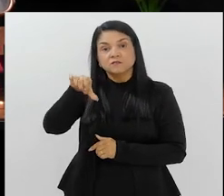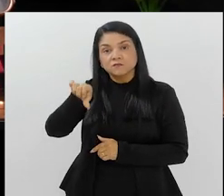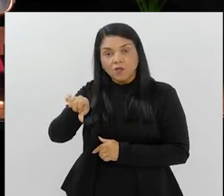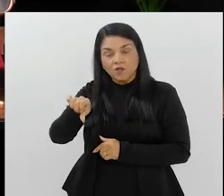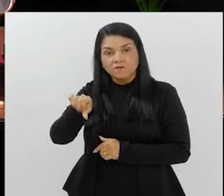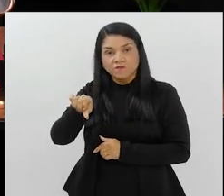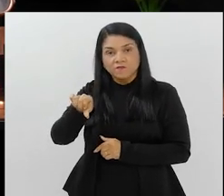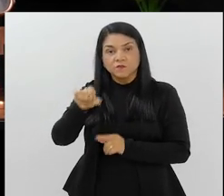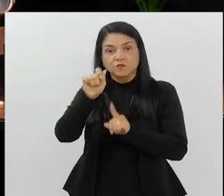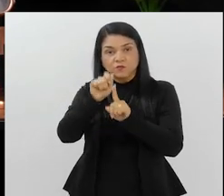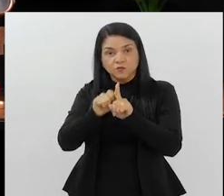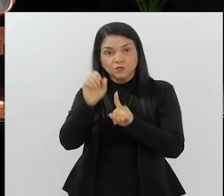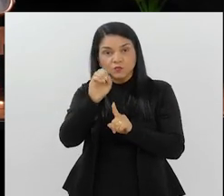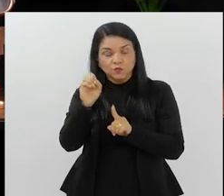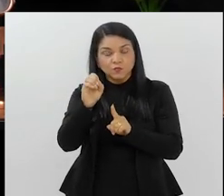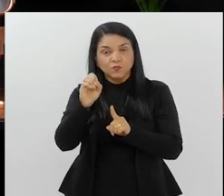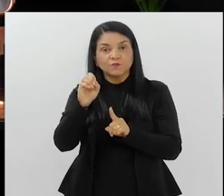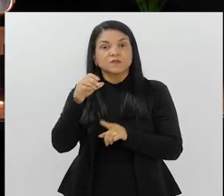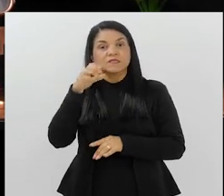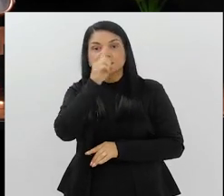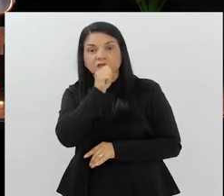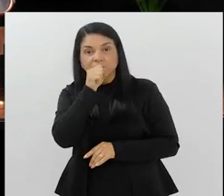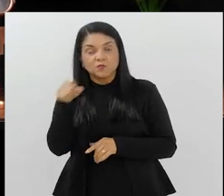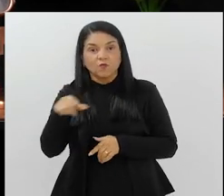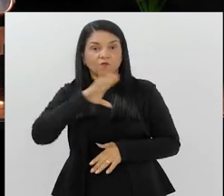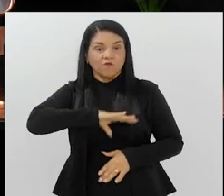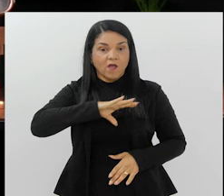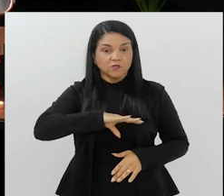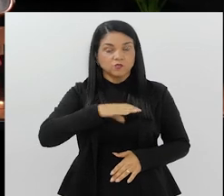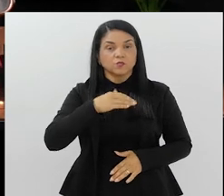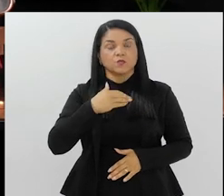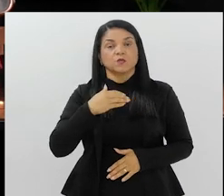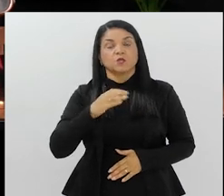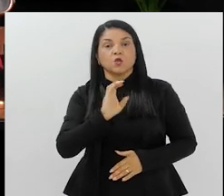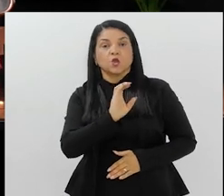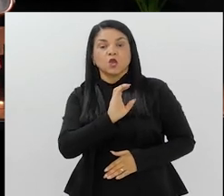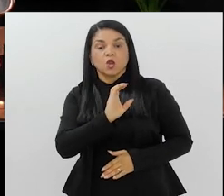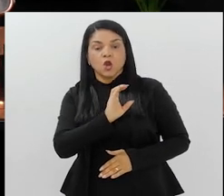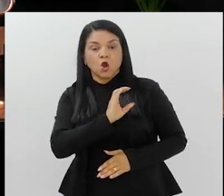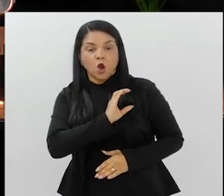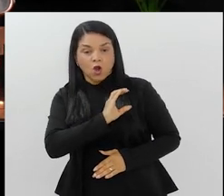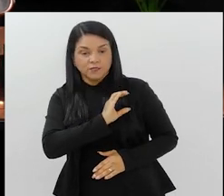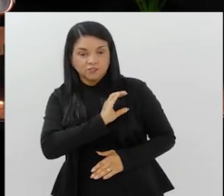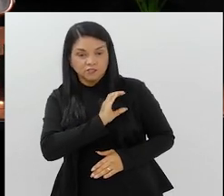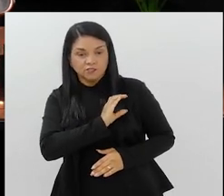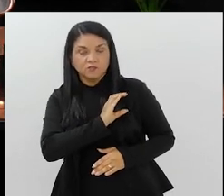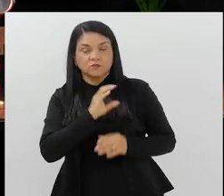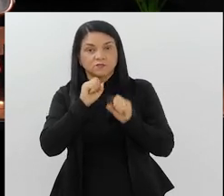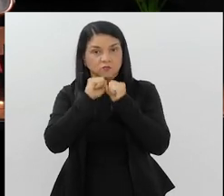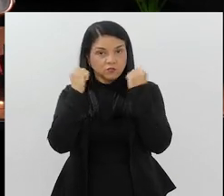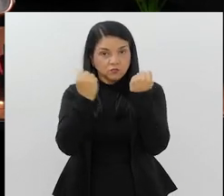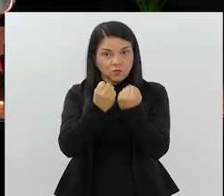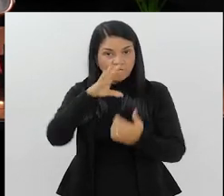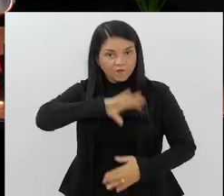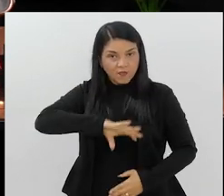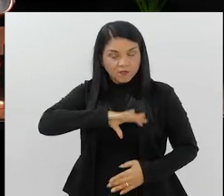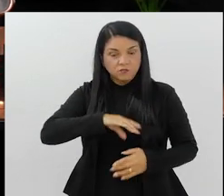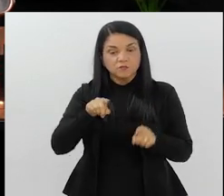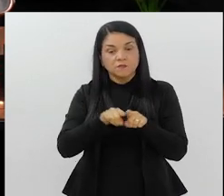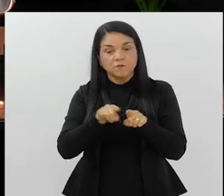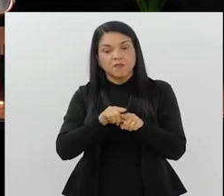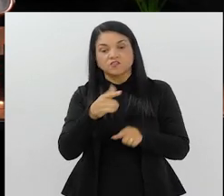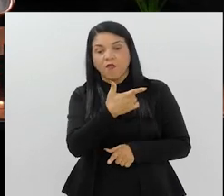um sábado, com Vasco e Atlético Mineiro em São Januário e Corinthians em Flamengo, aí para domingo, no dia 20 de outubro,